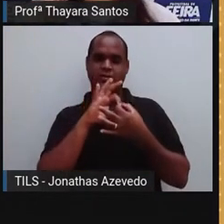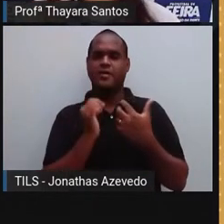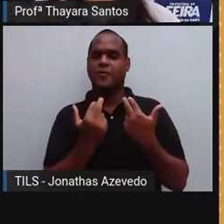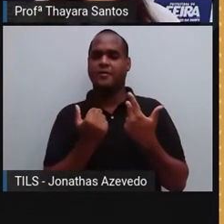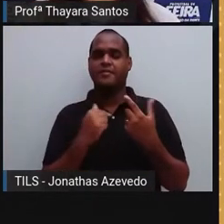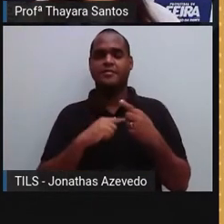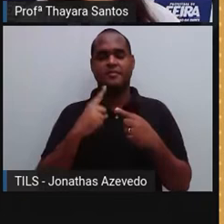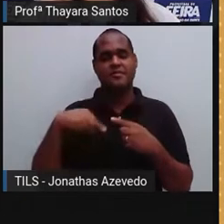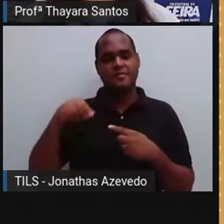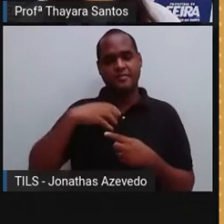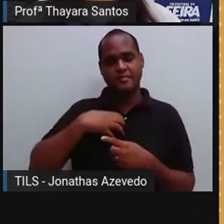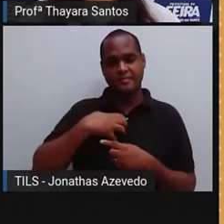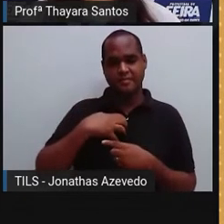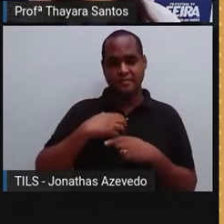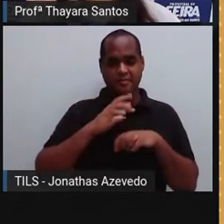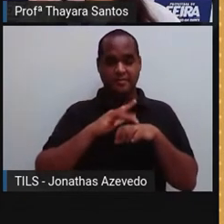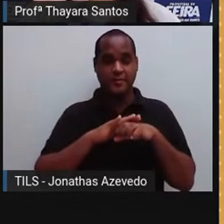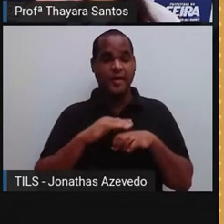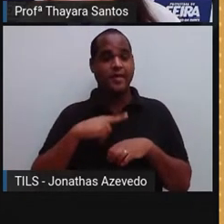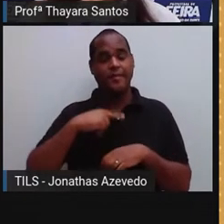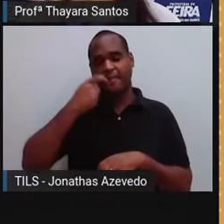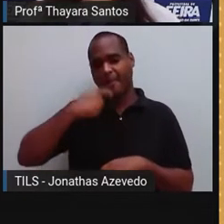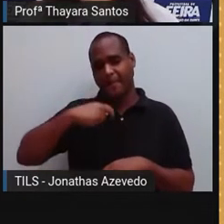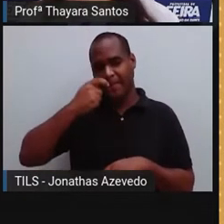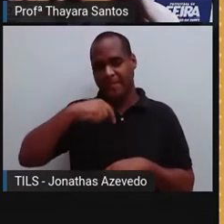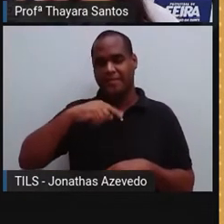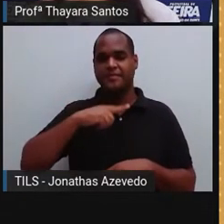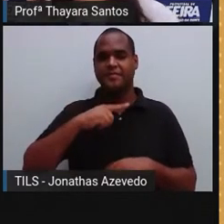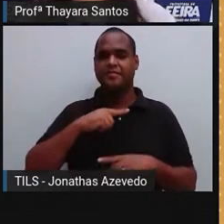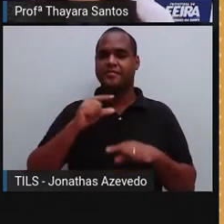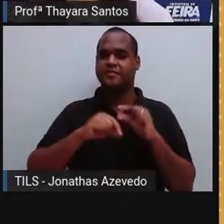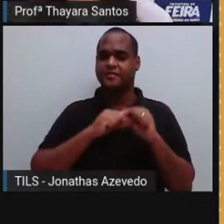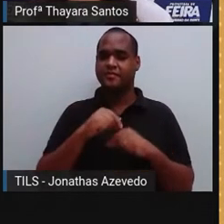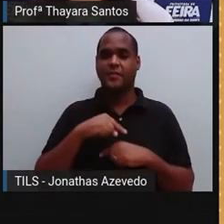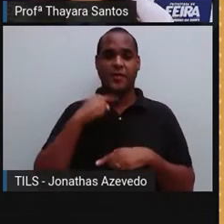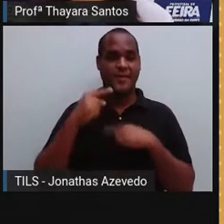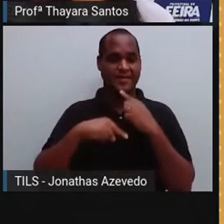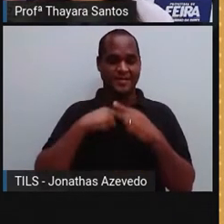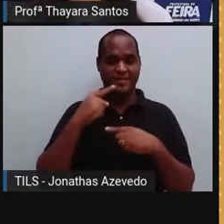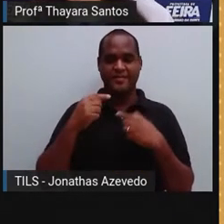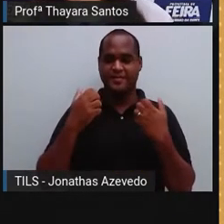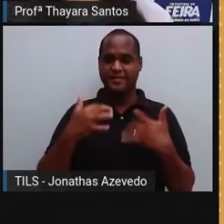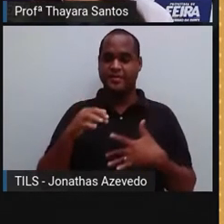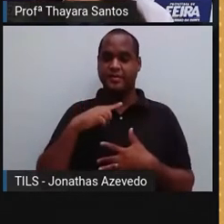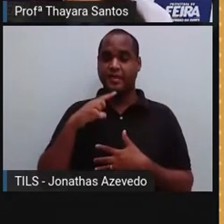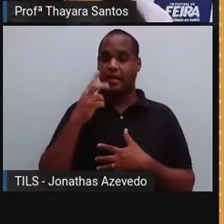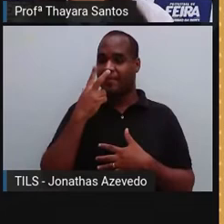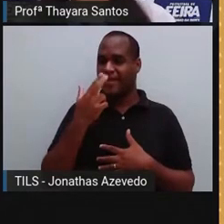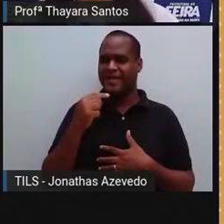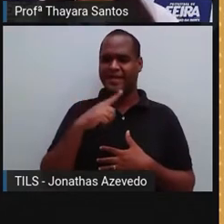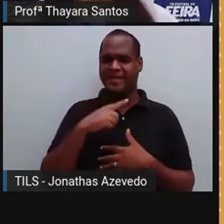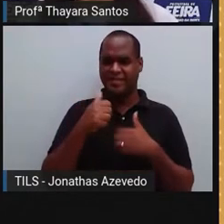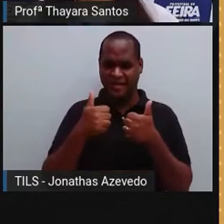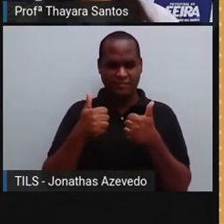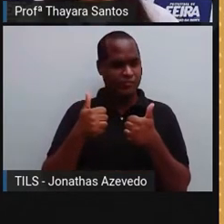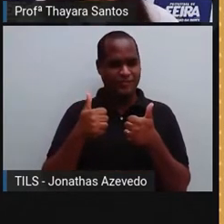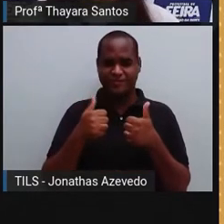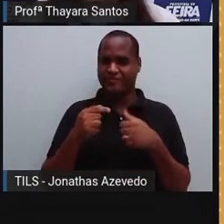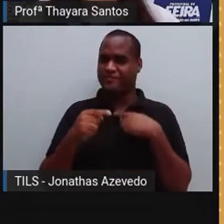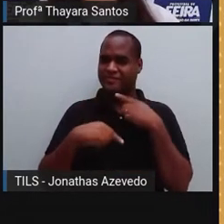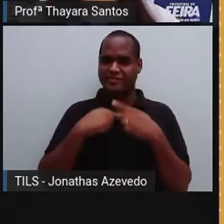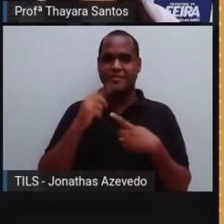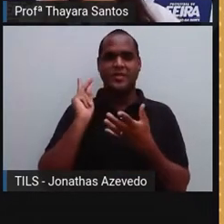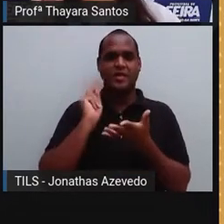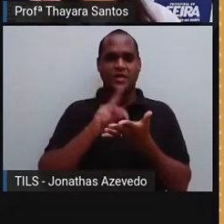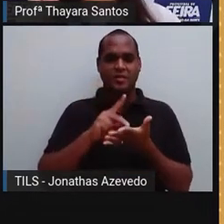E se a gente fica doente, fica gripado, fica todo congestionado, não consegue sentir o cheiro do alimento, parece que o alimento não tem mais o mesmo gosto. E é